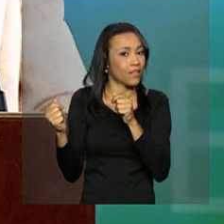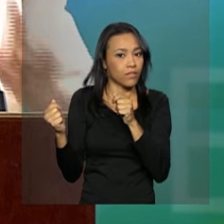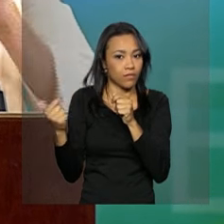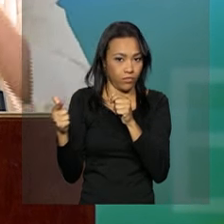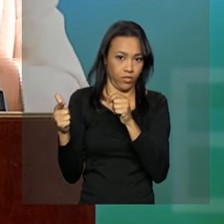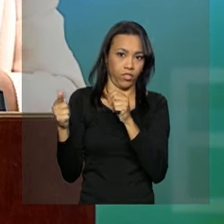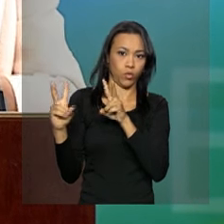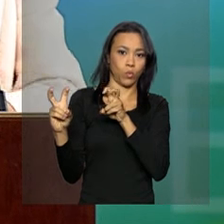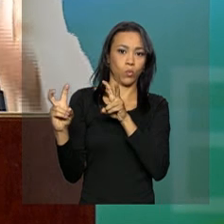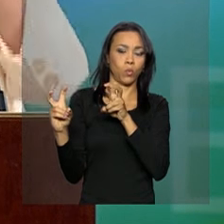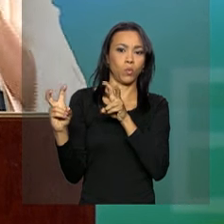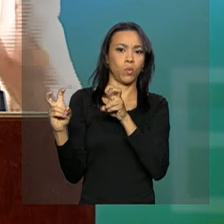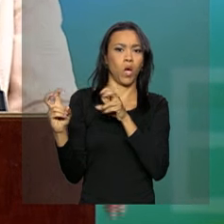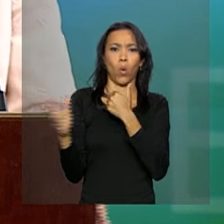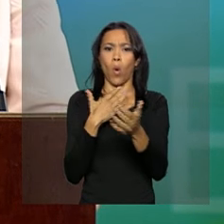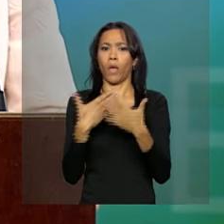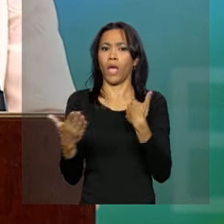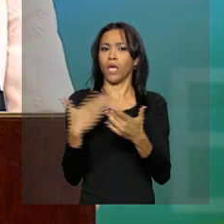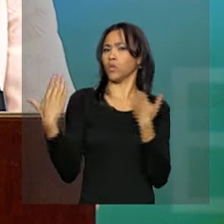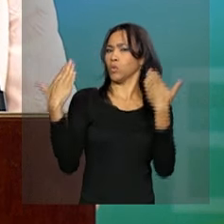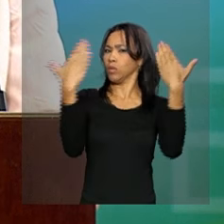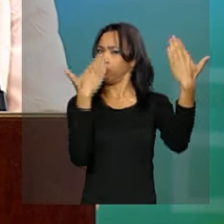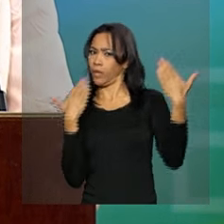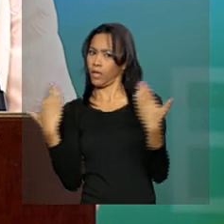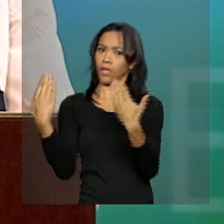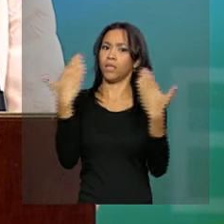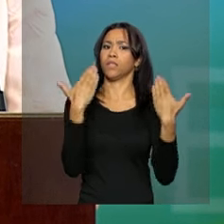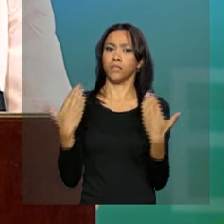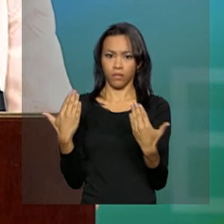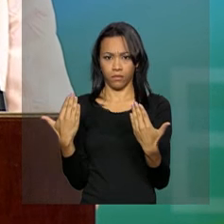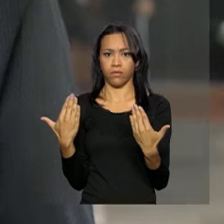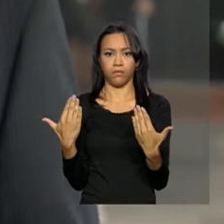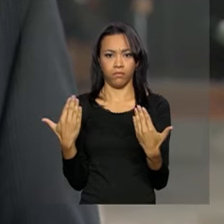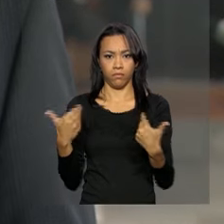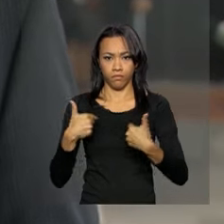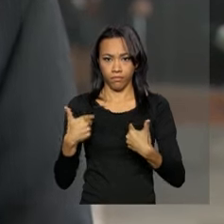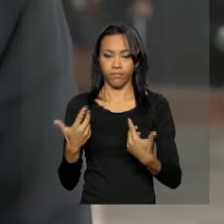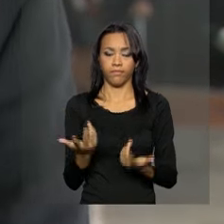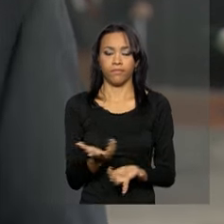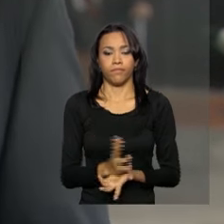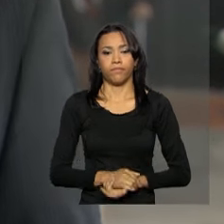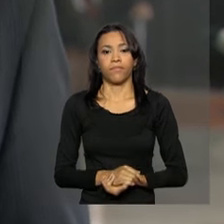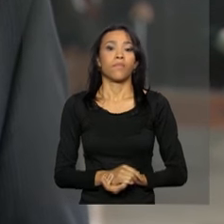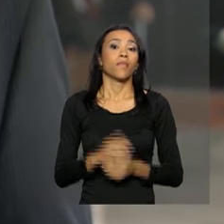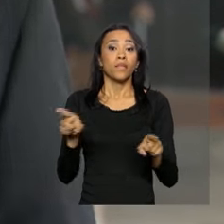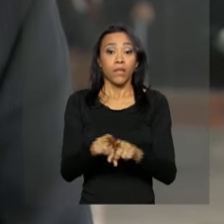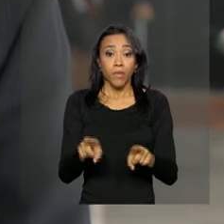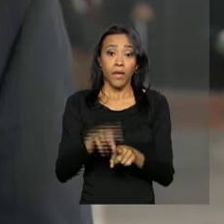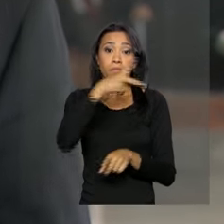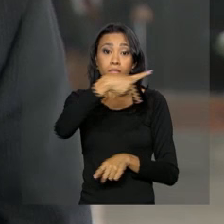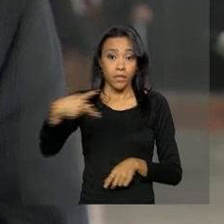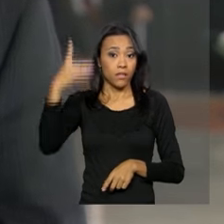levantar qualquer suspeita sobre seu caráter republicano. A presidenta Dilma